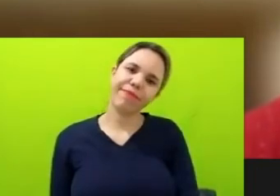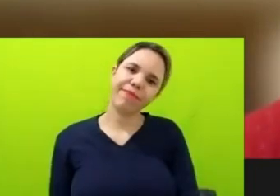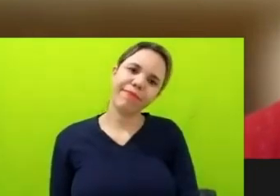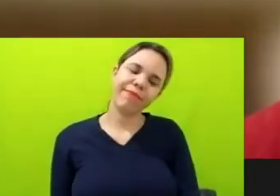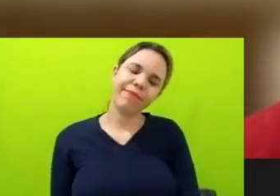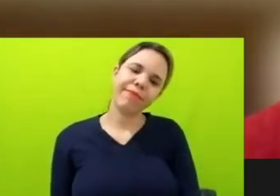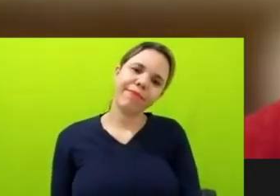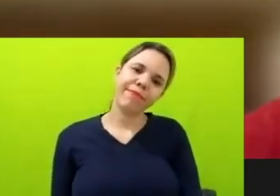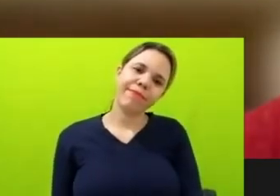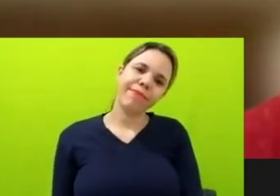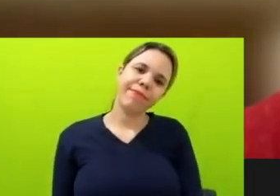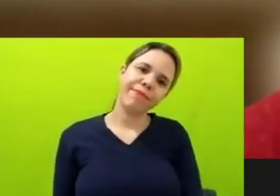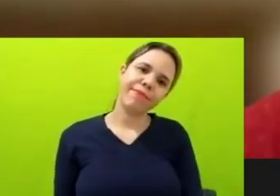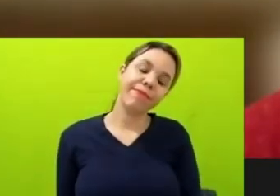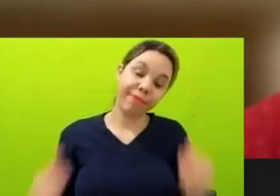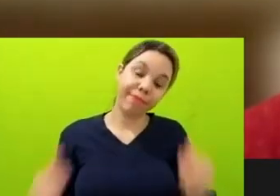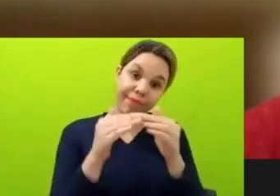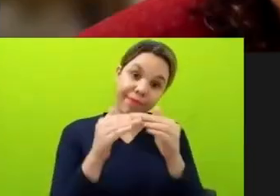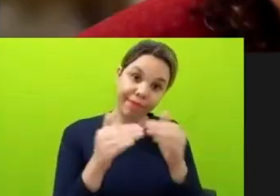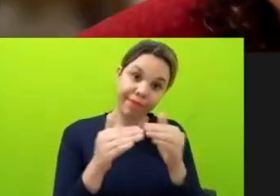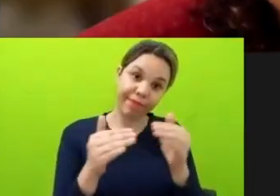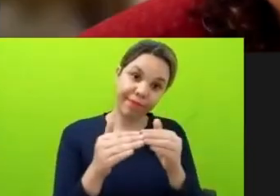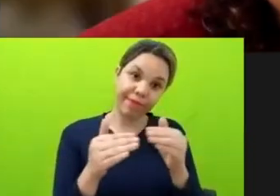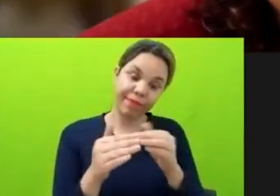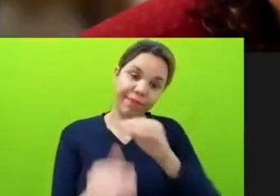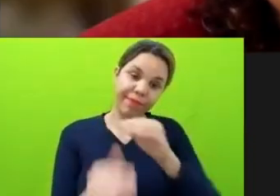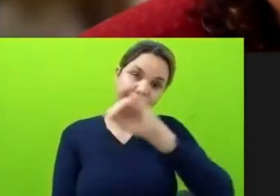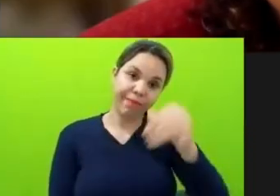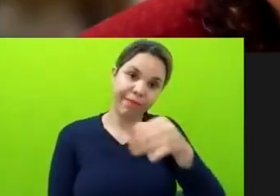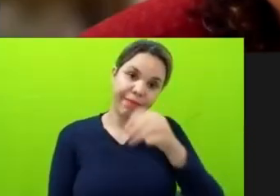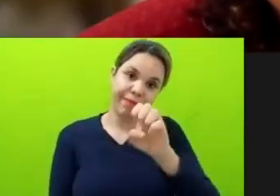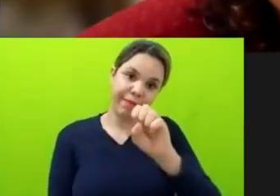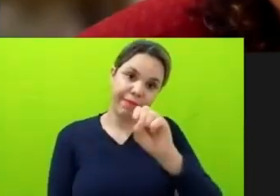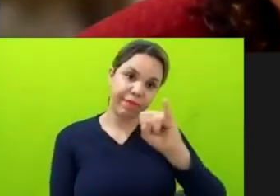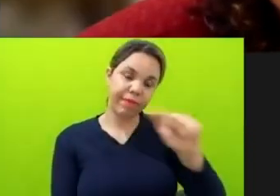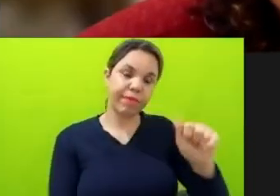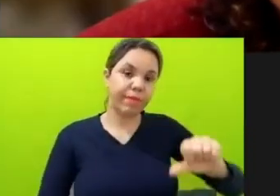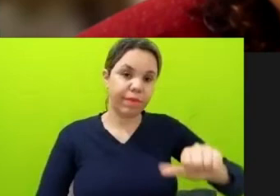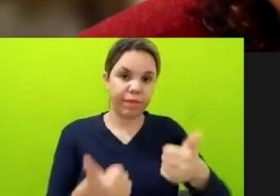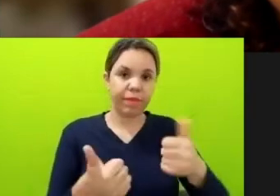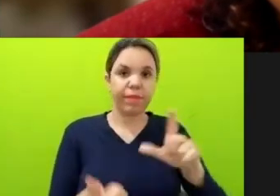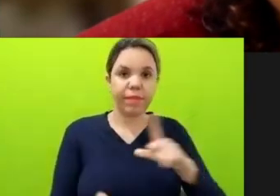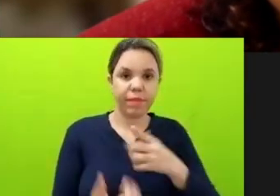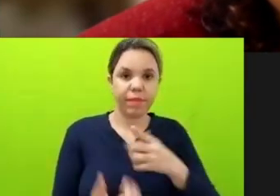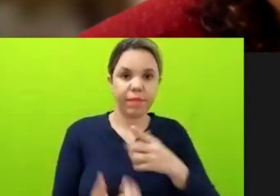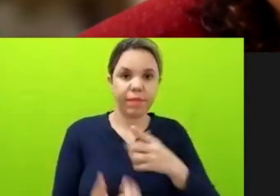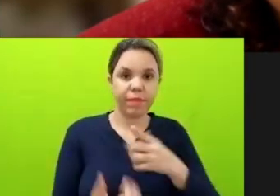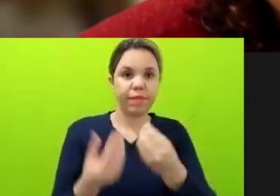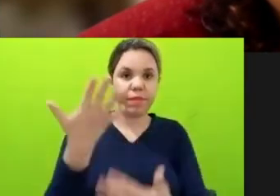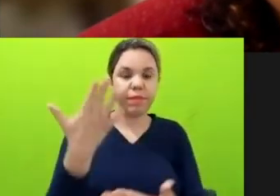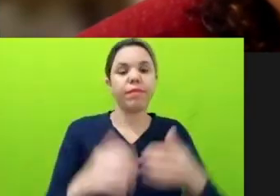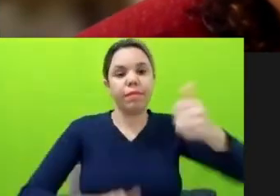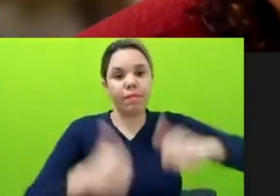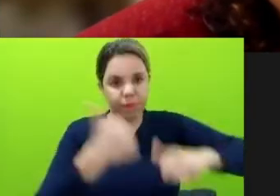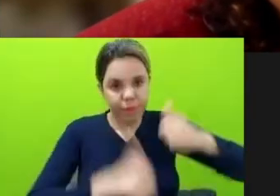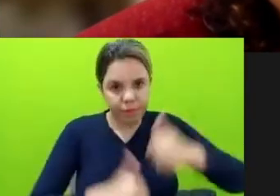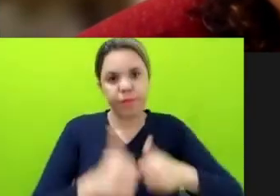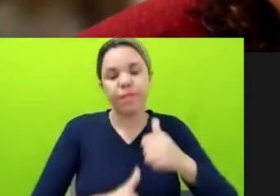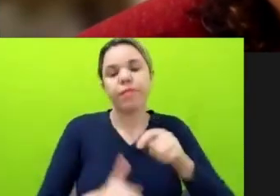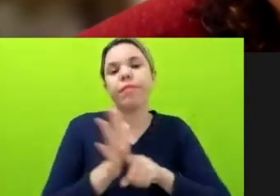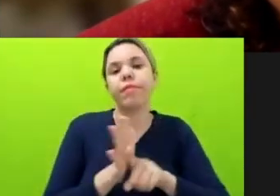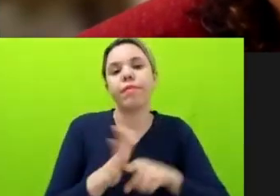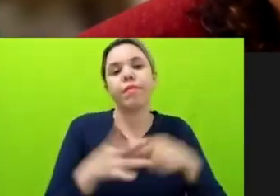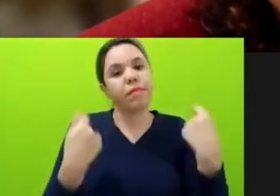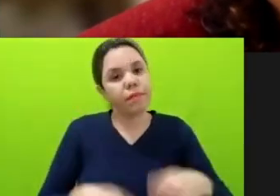Bom, concordo com a Jéssica. Acho que se tem um ponto positivo é que a gente tem bastante diagnóstico do que precisa